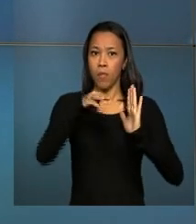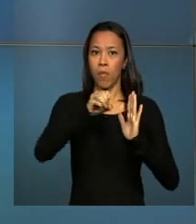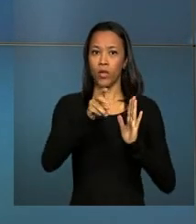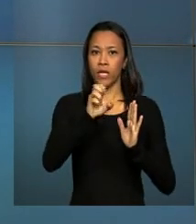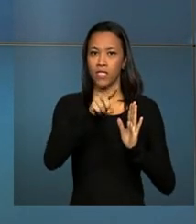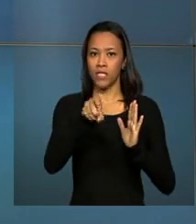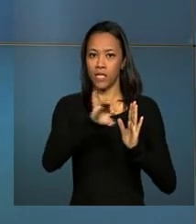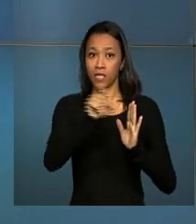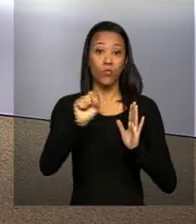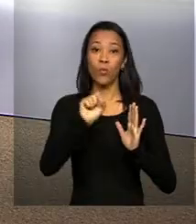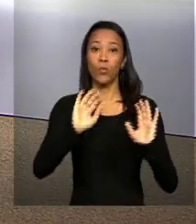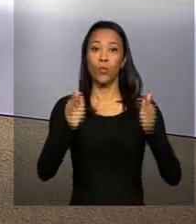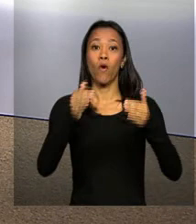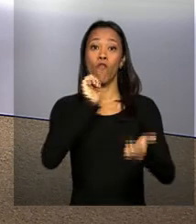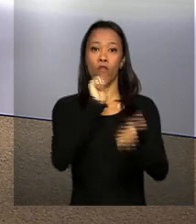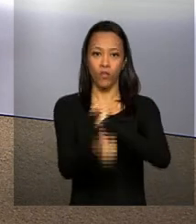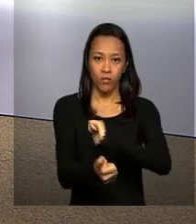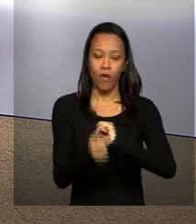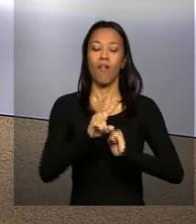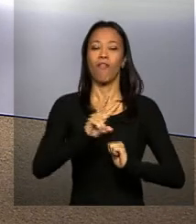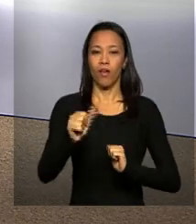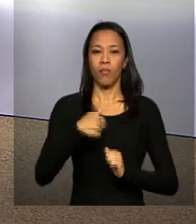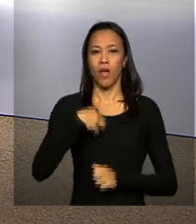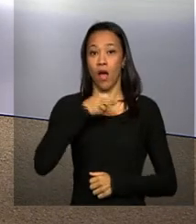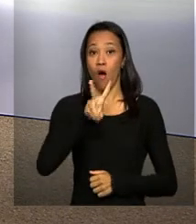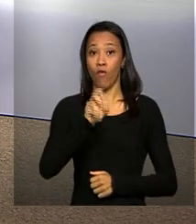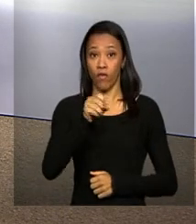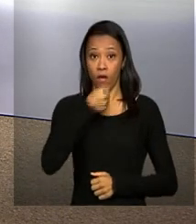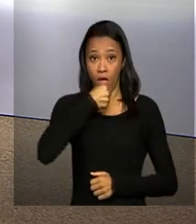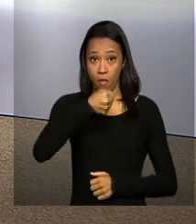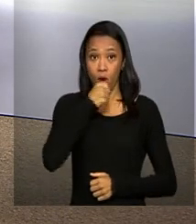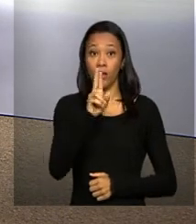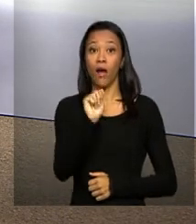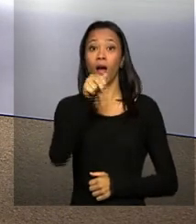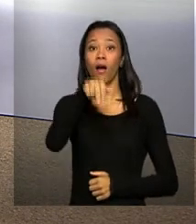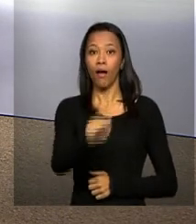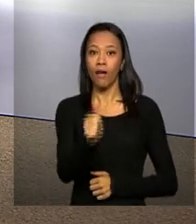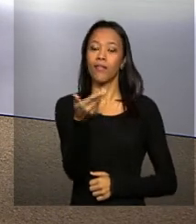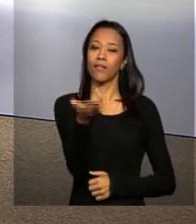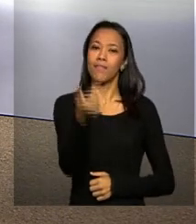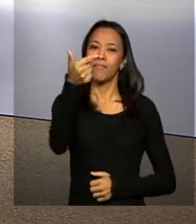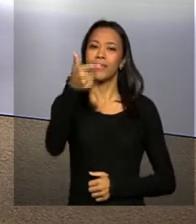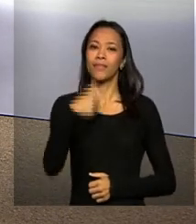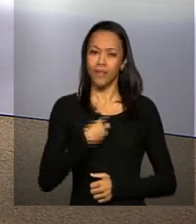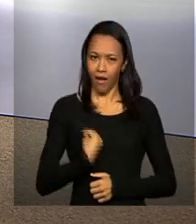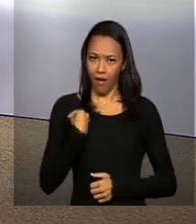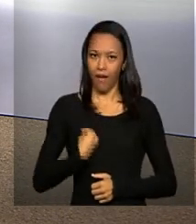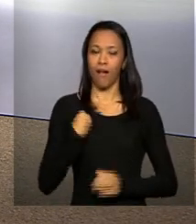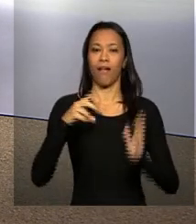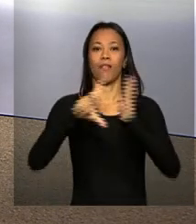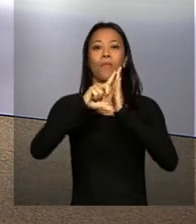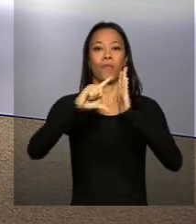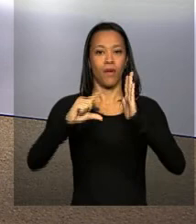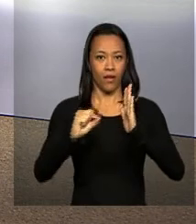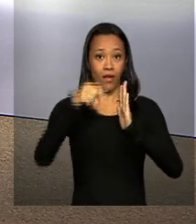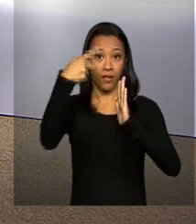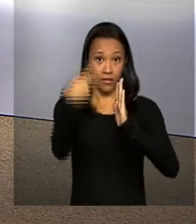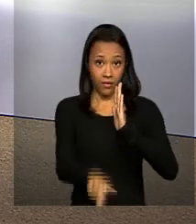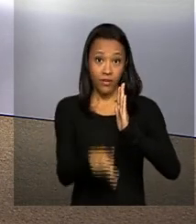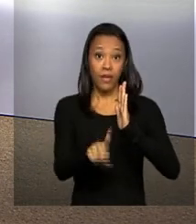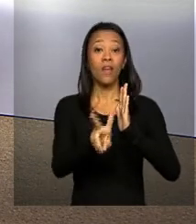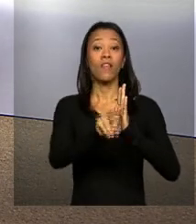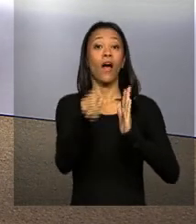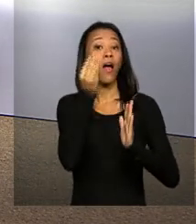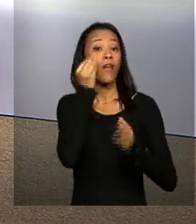do futebol. Vamos conversar ao vivo com a repórter Ana Gabriela Salles, que está no Palácio do Planalto e vai